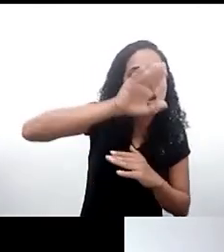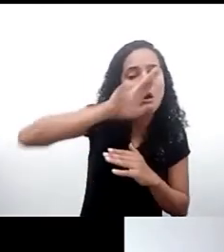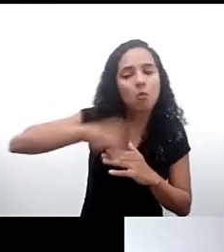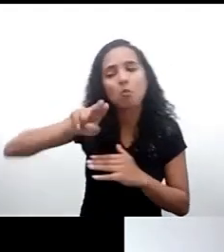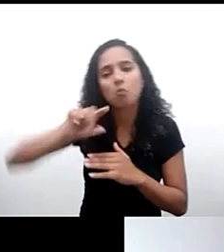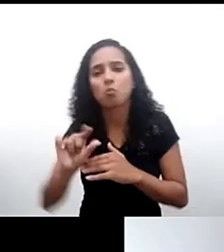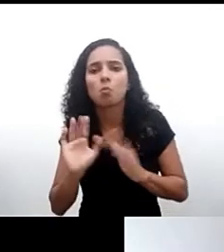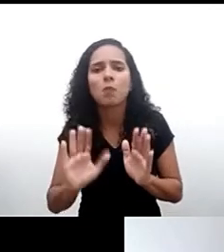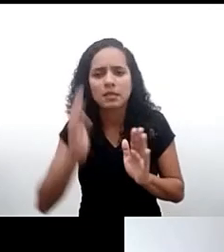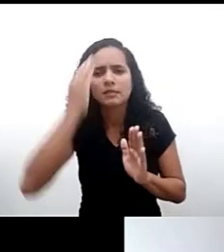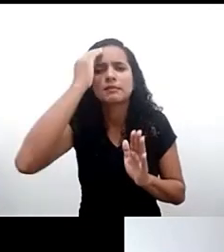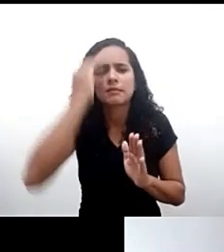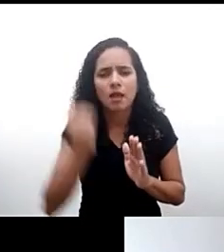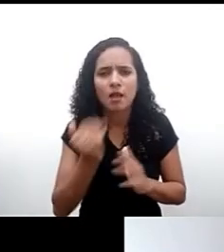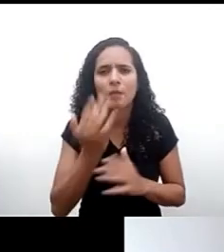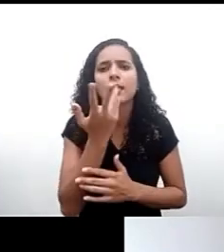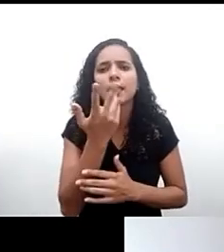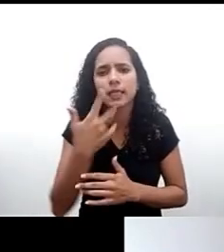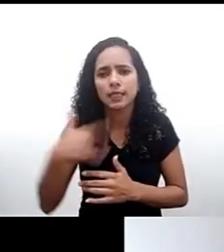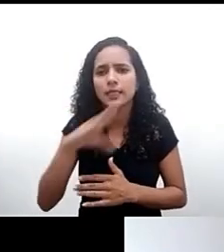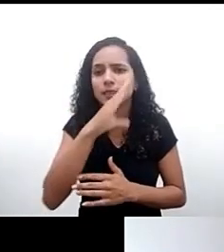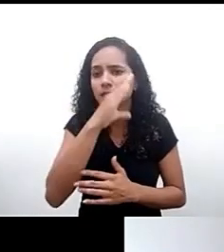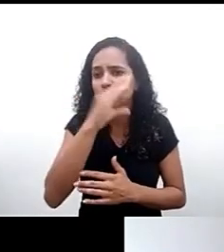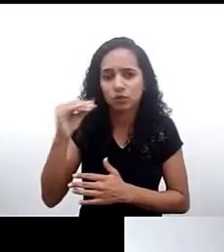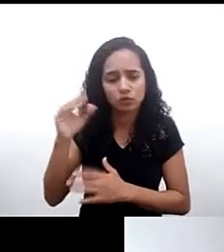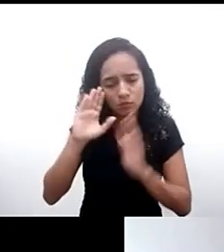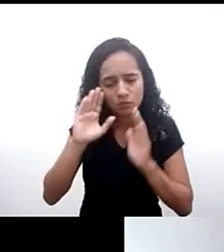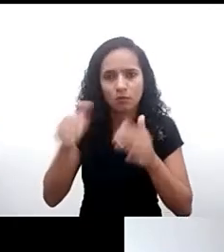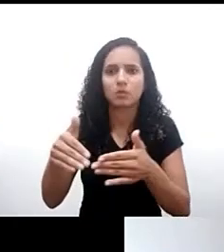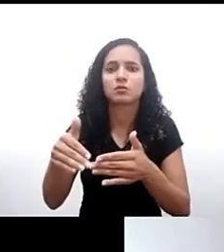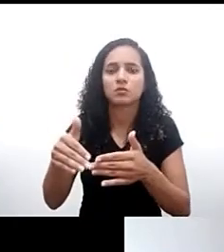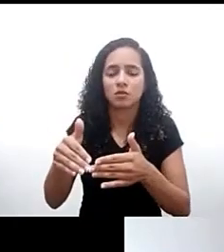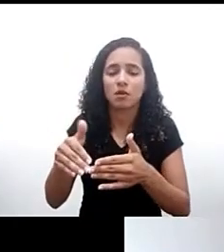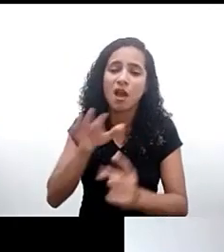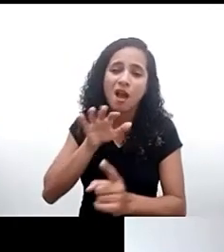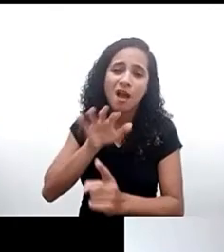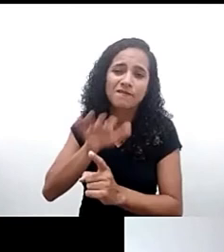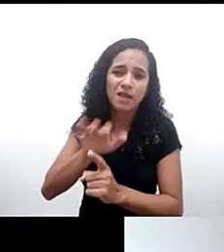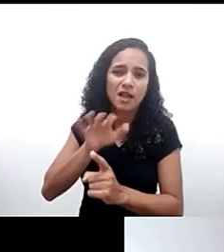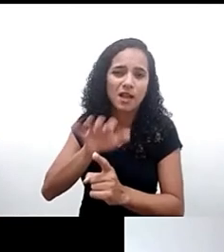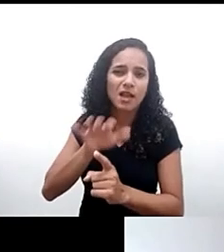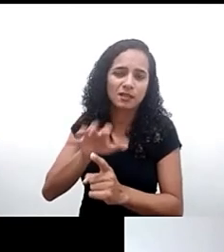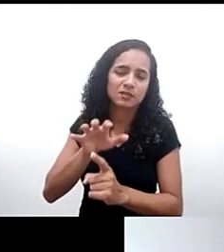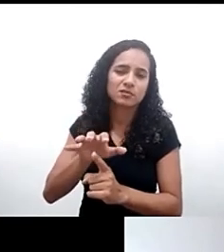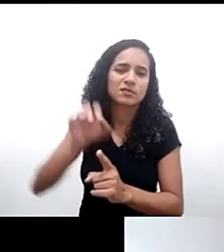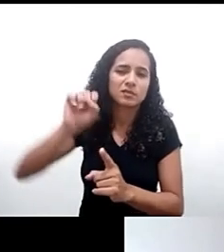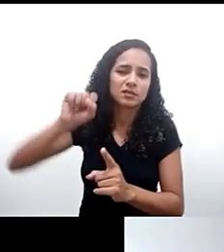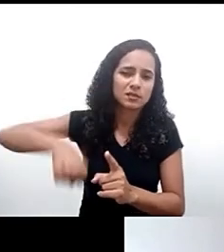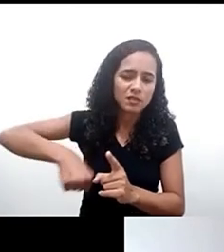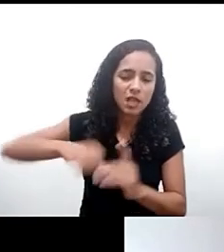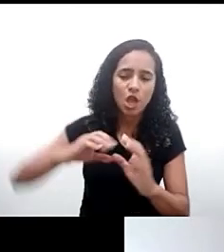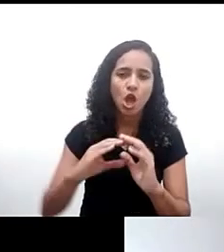crianças e jovens principalmente que afetam essas crianças e jovens principalmente em comunidades